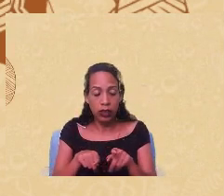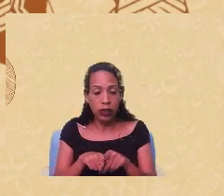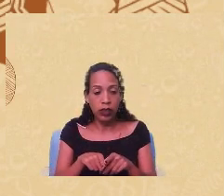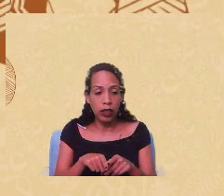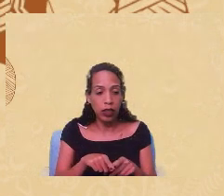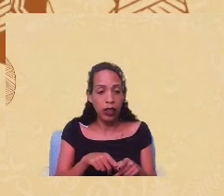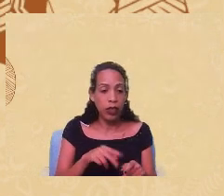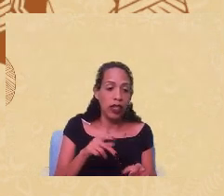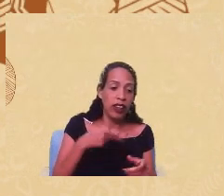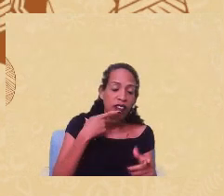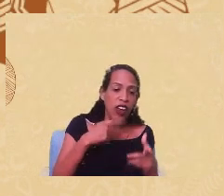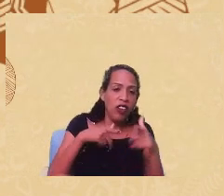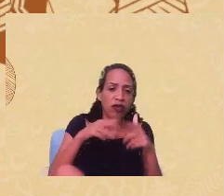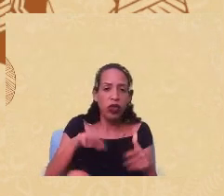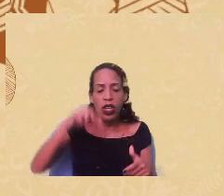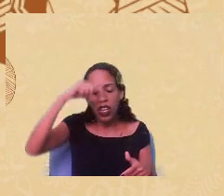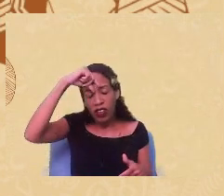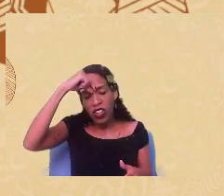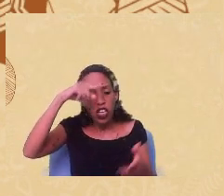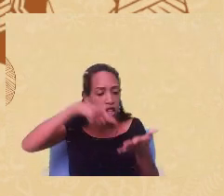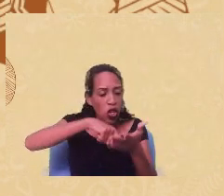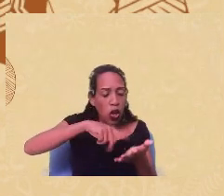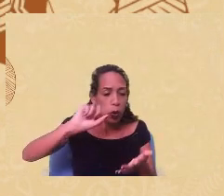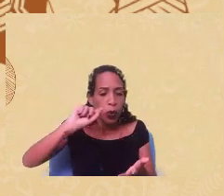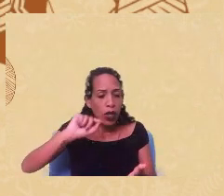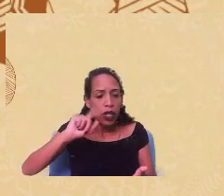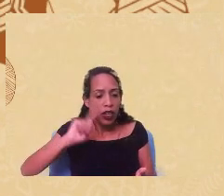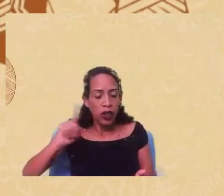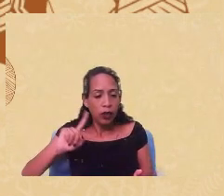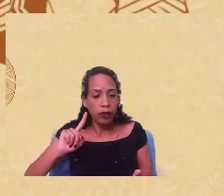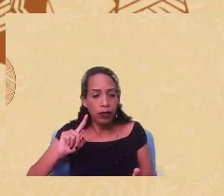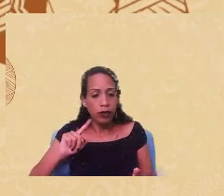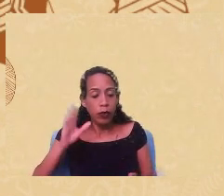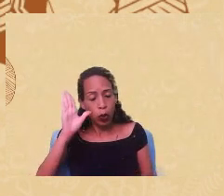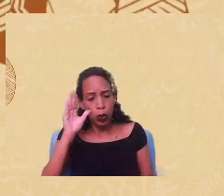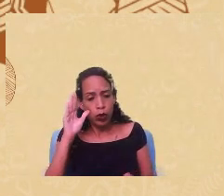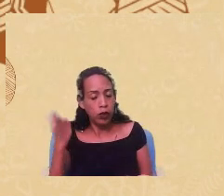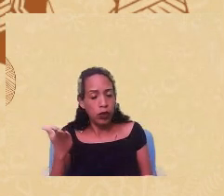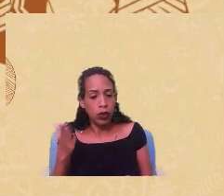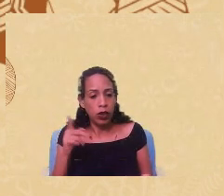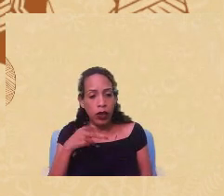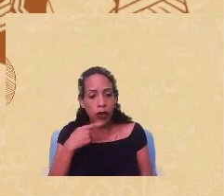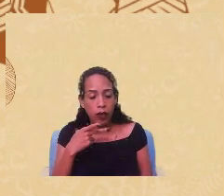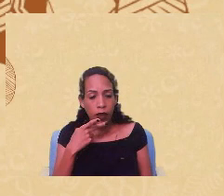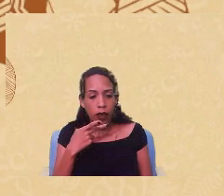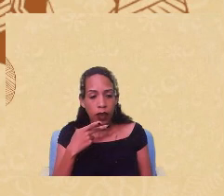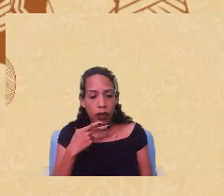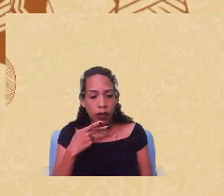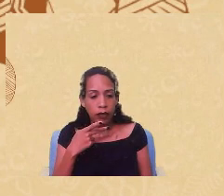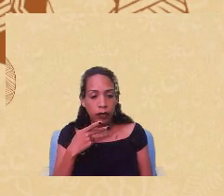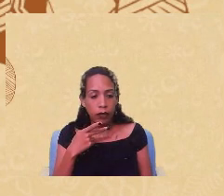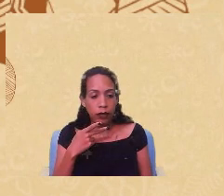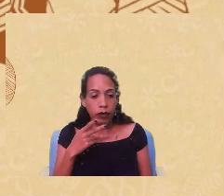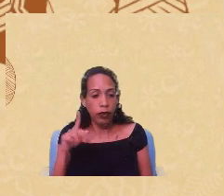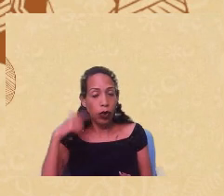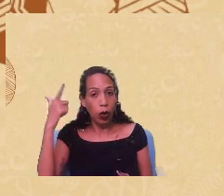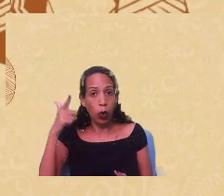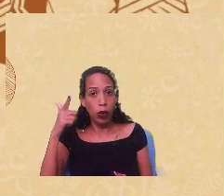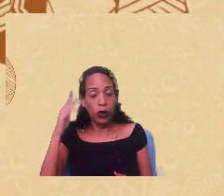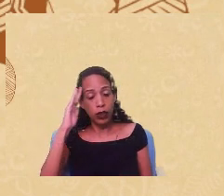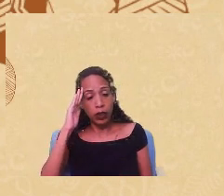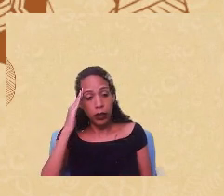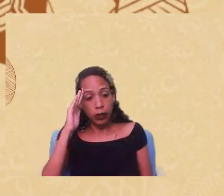vagina o que toca o não toca essas coisas todas e a sua quando você retomou me deu uma outra compreensão